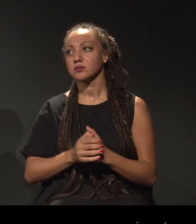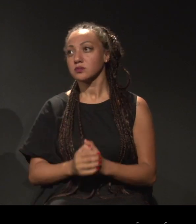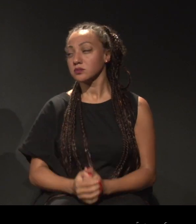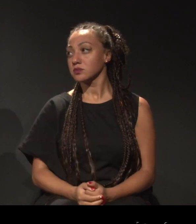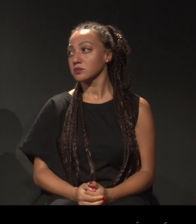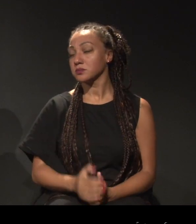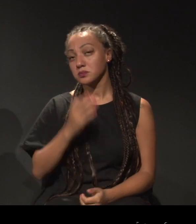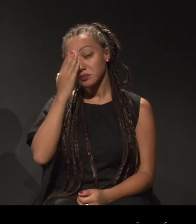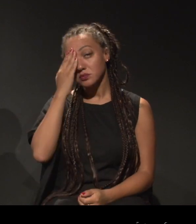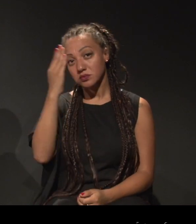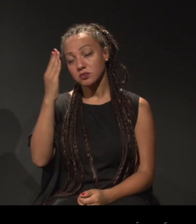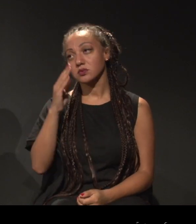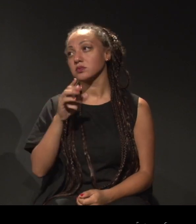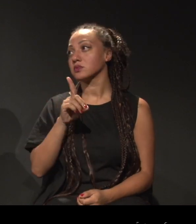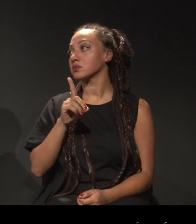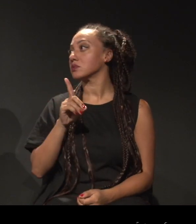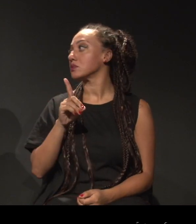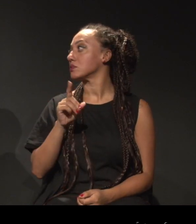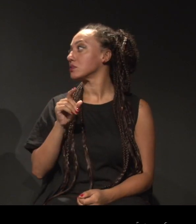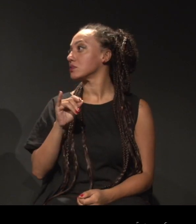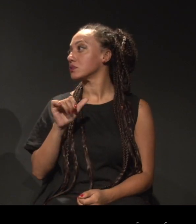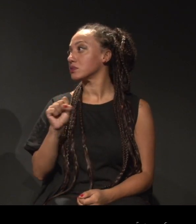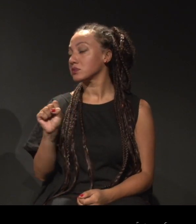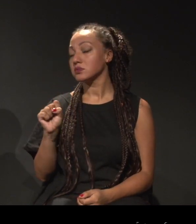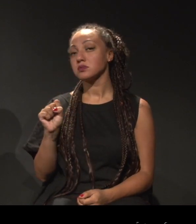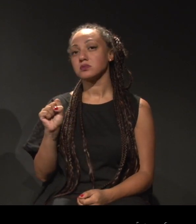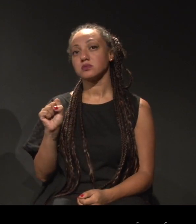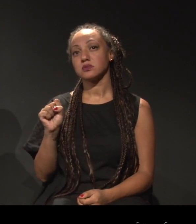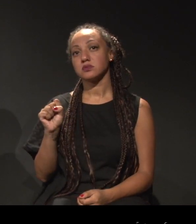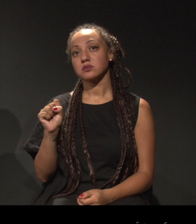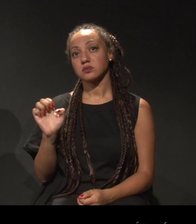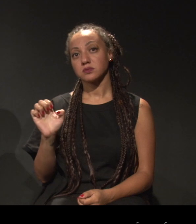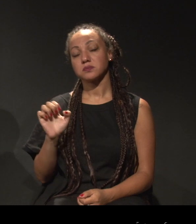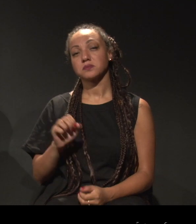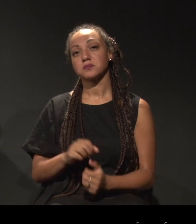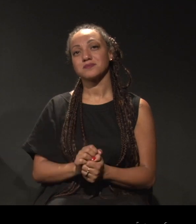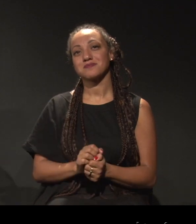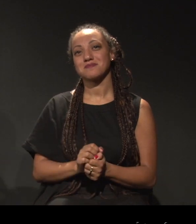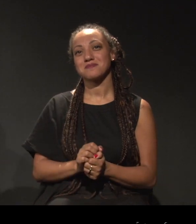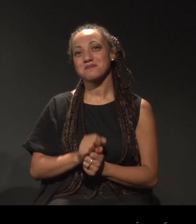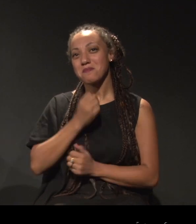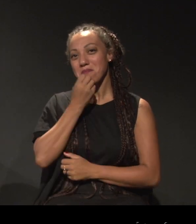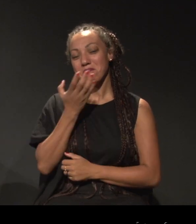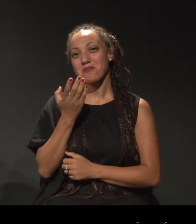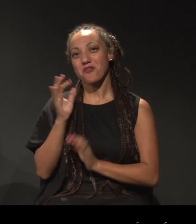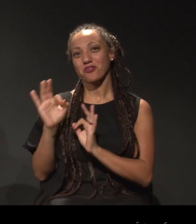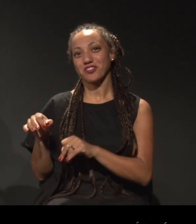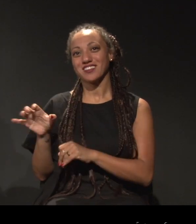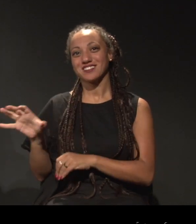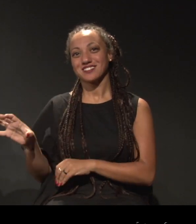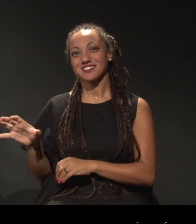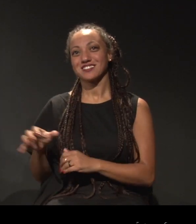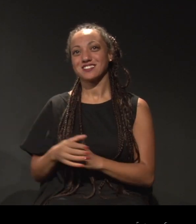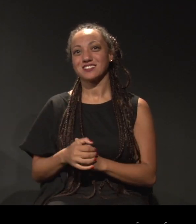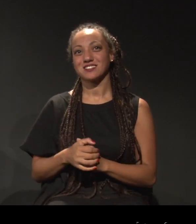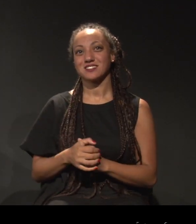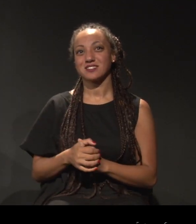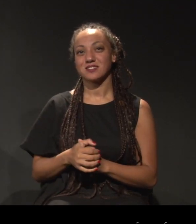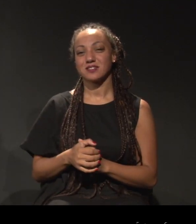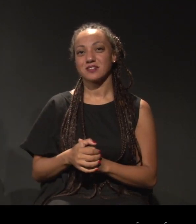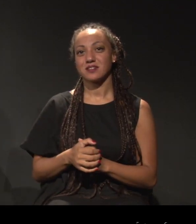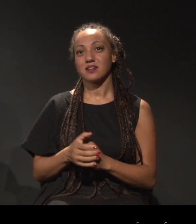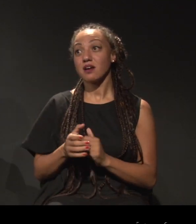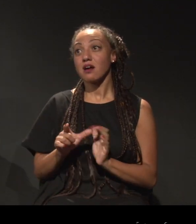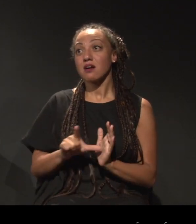Obrigada, Deise. Muito bom terminar assim, não é? Só queria, antes de você chamar